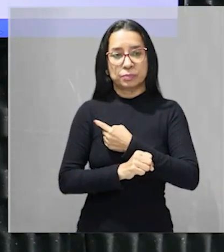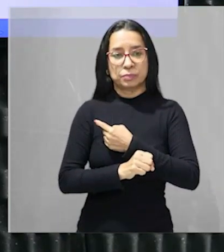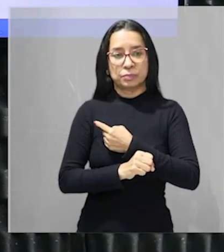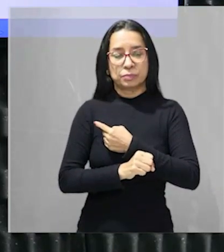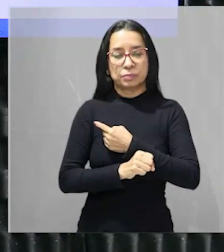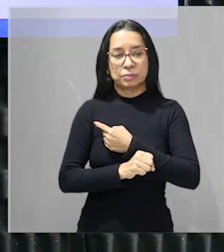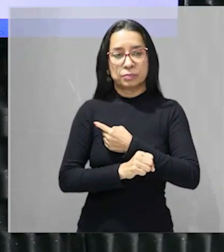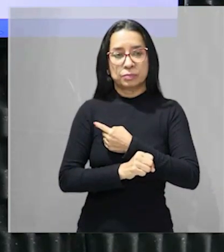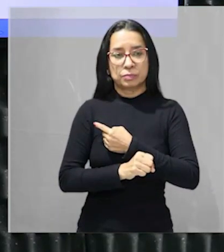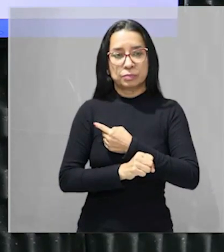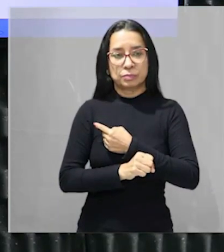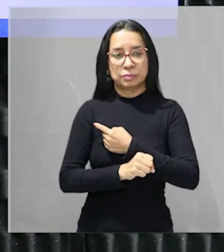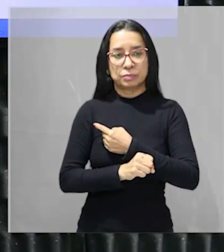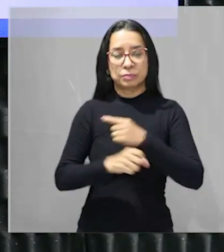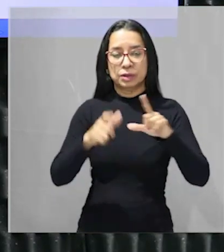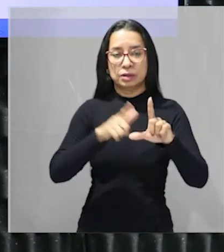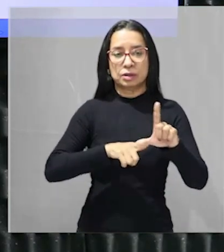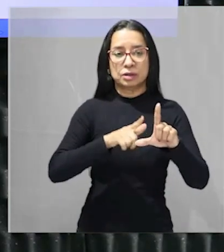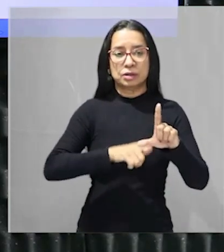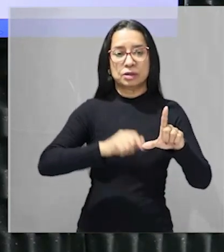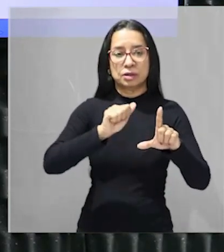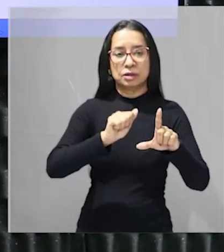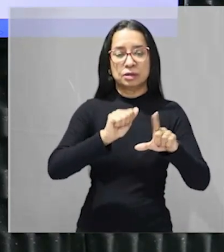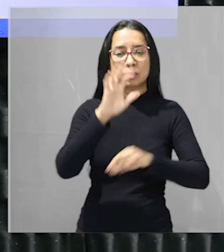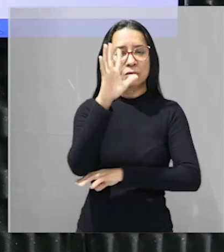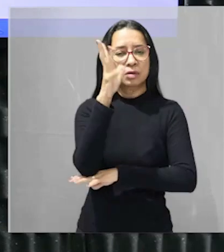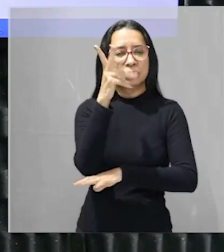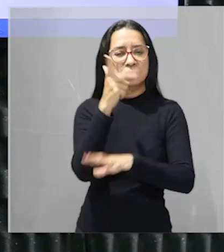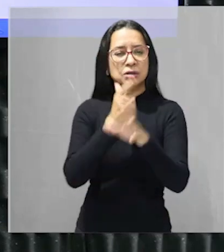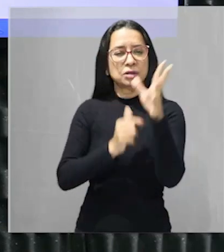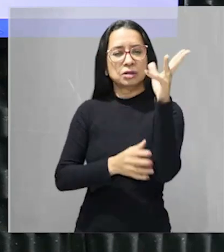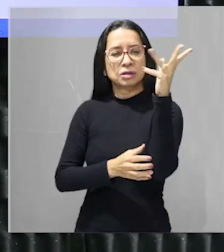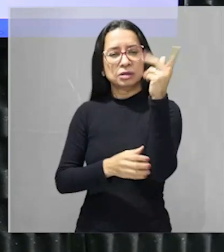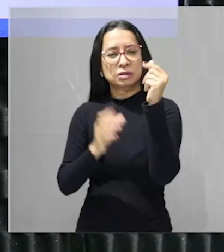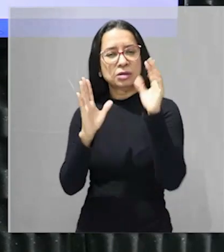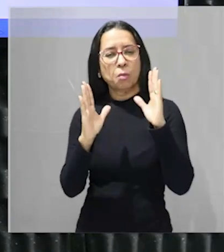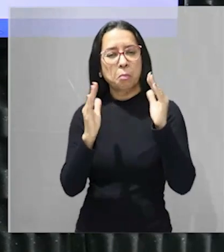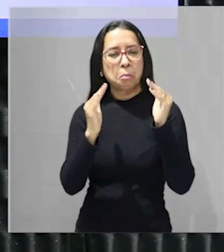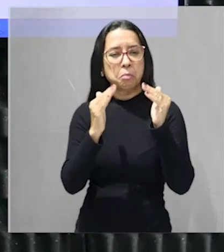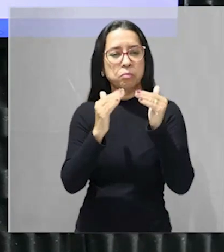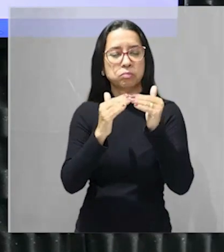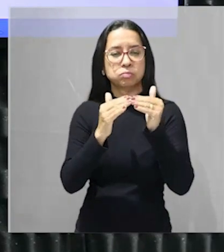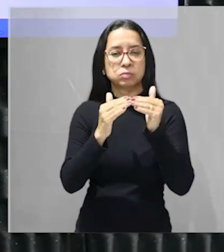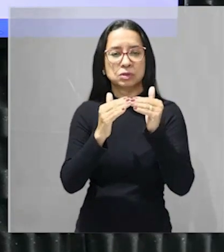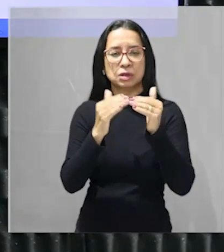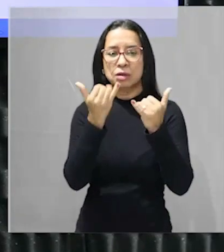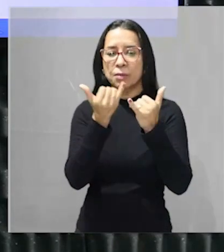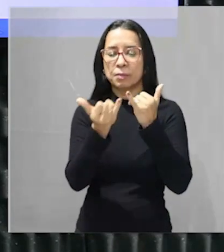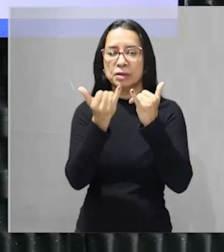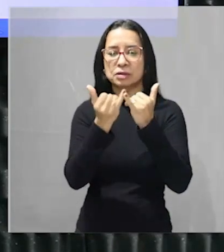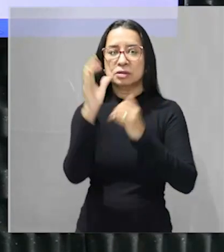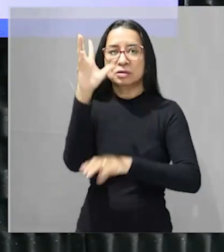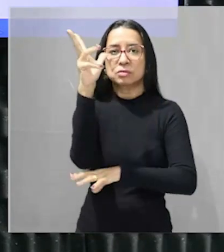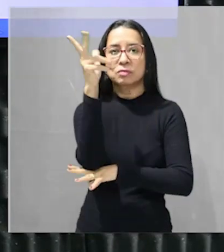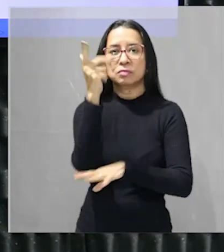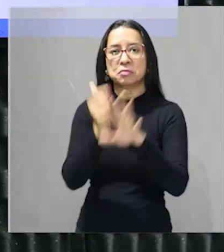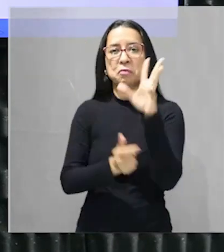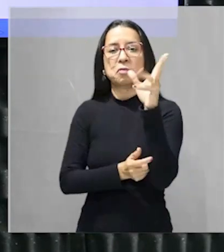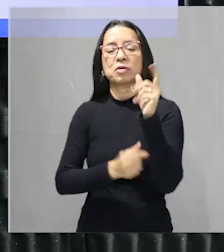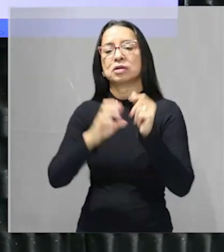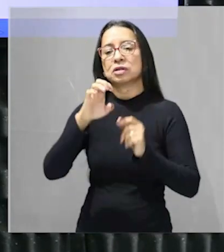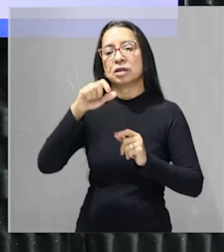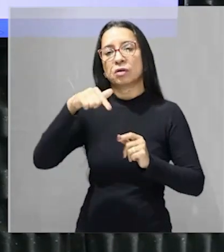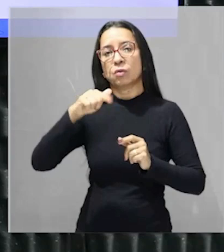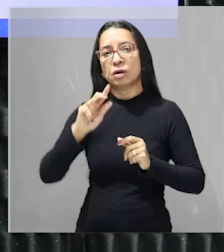exemplo tu tem claramente uma vegetação fechada aí de grande porte muito parecida por exemplo com uma floresta equatorial